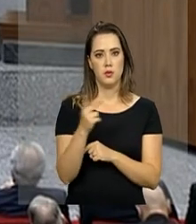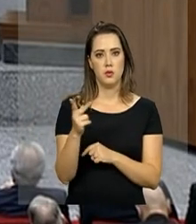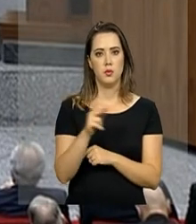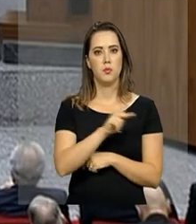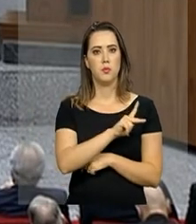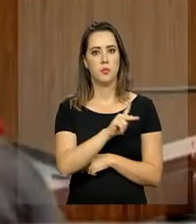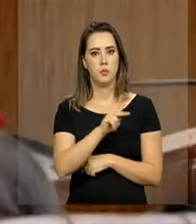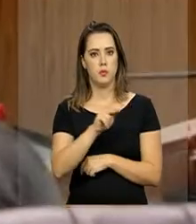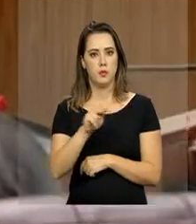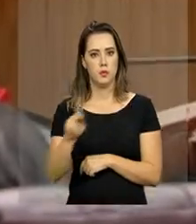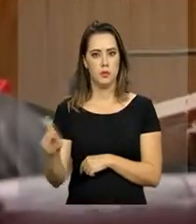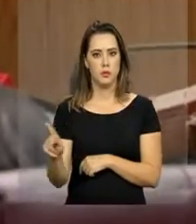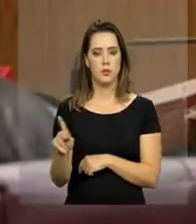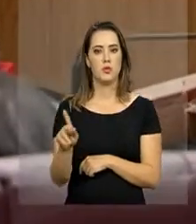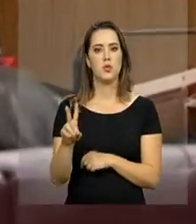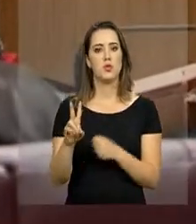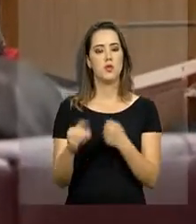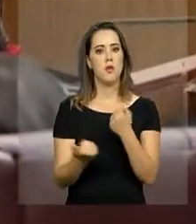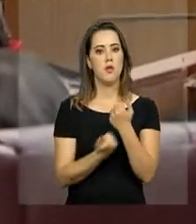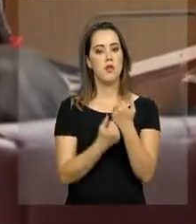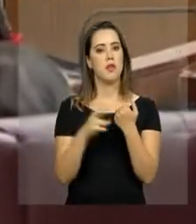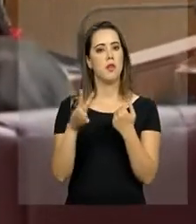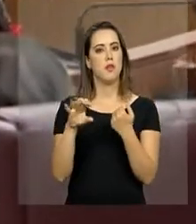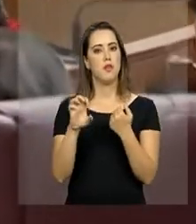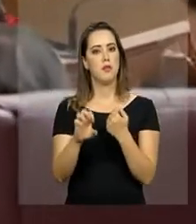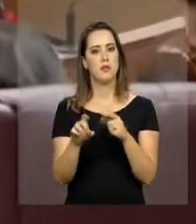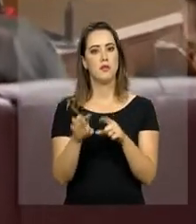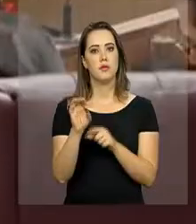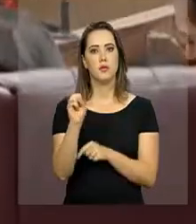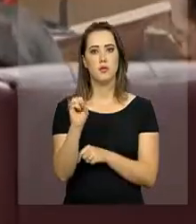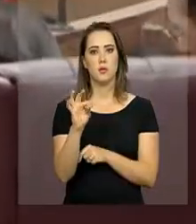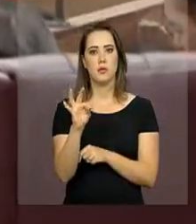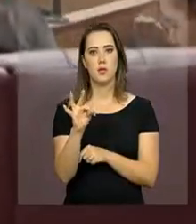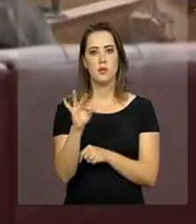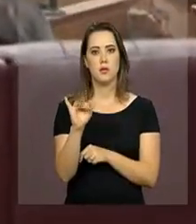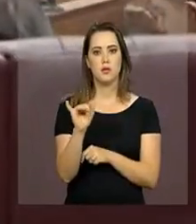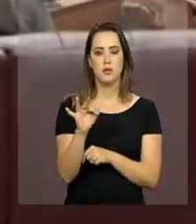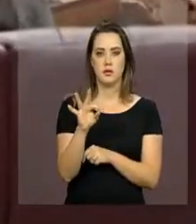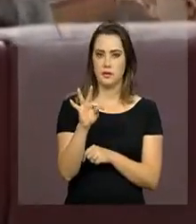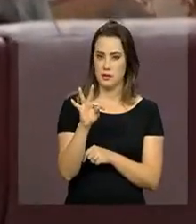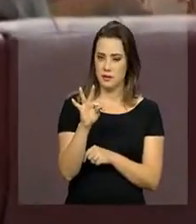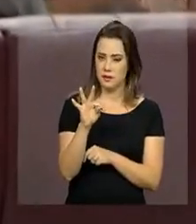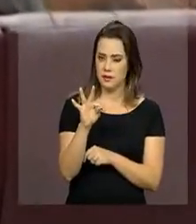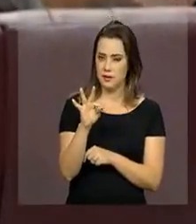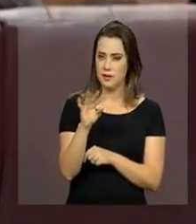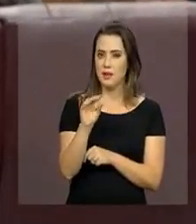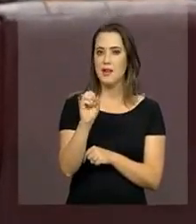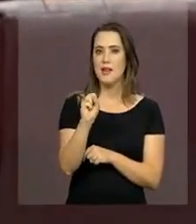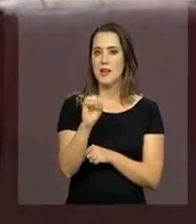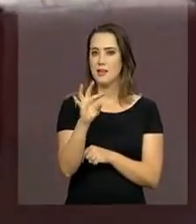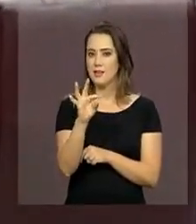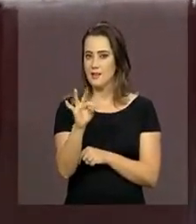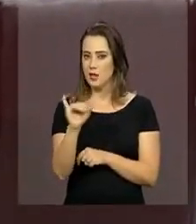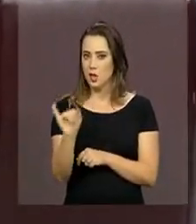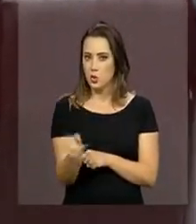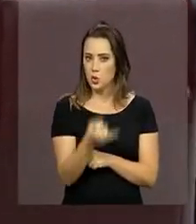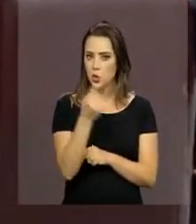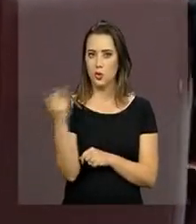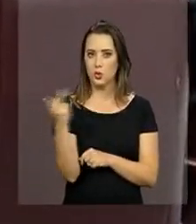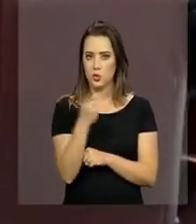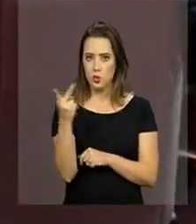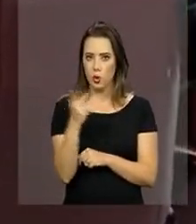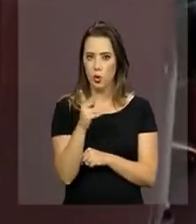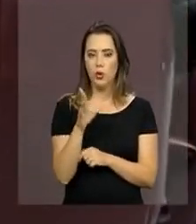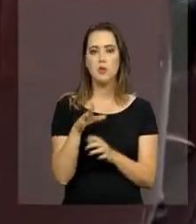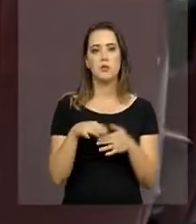Moura, respectivamente presidente e vice-presidente do Superior Tribunal de Justiça. Os dois vão comandar o tribunal